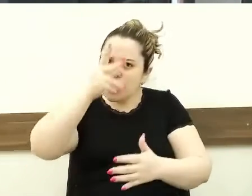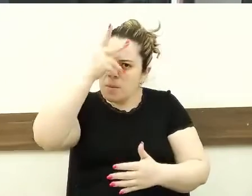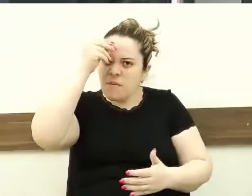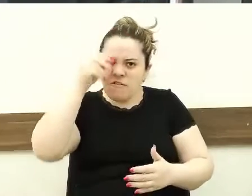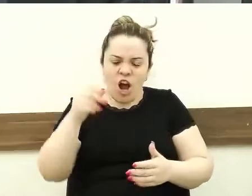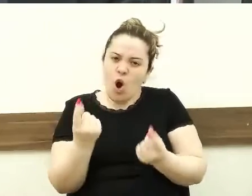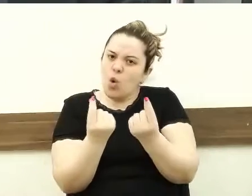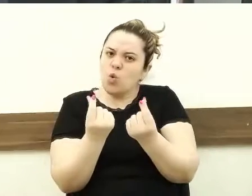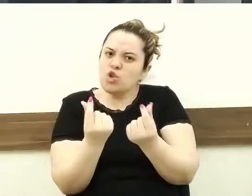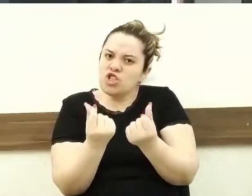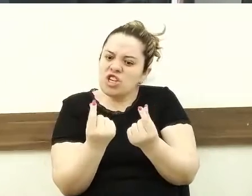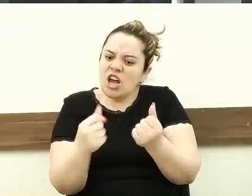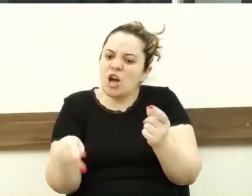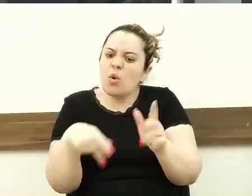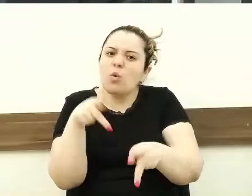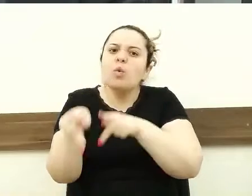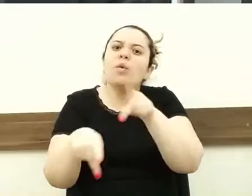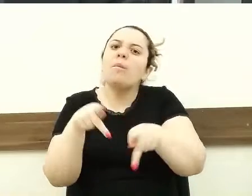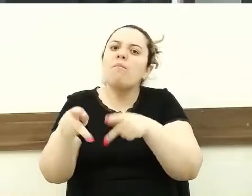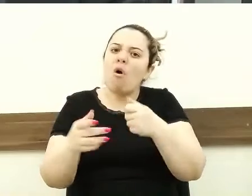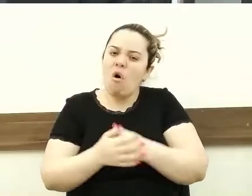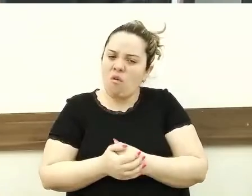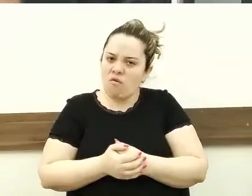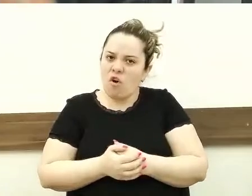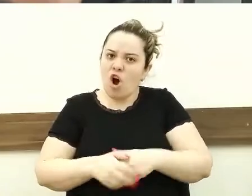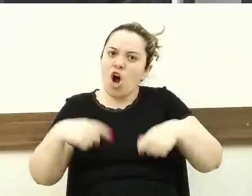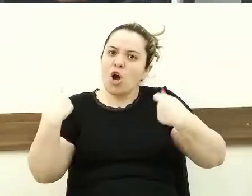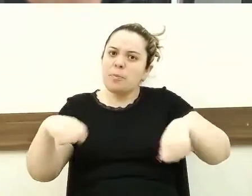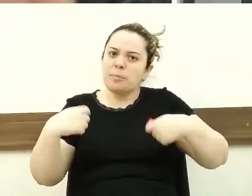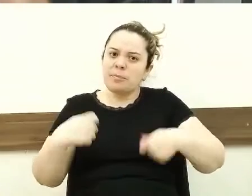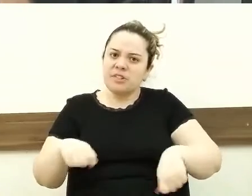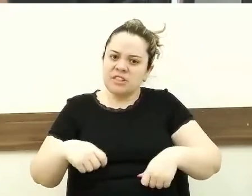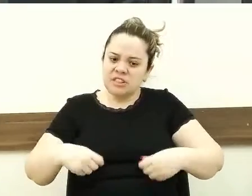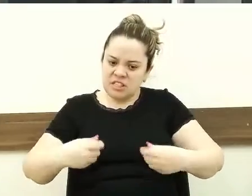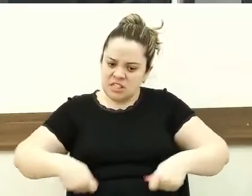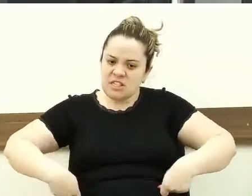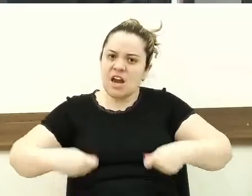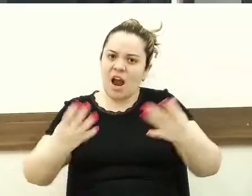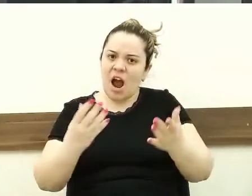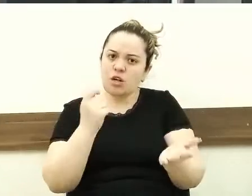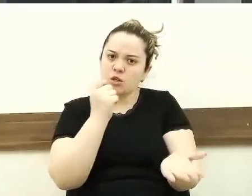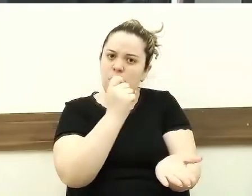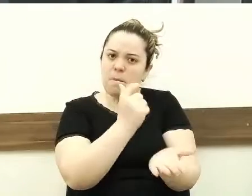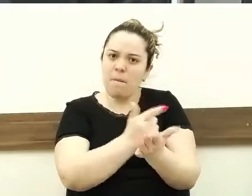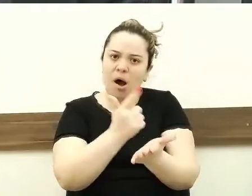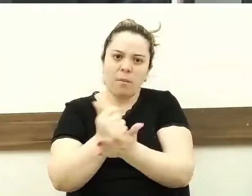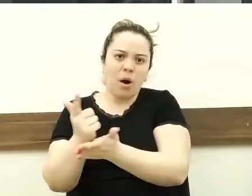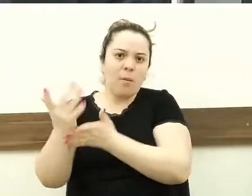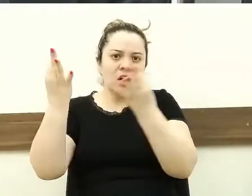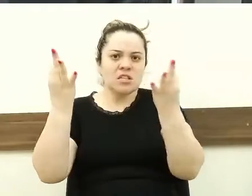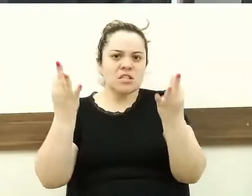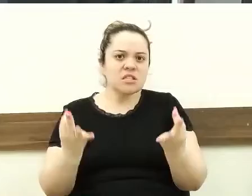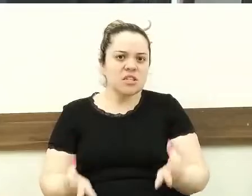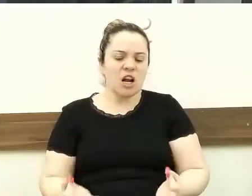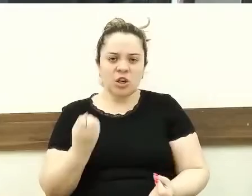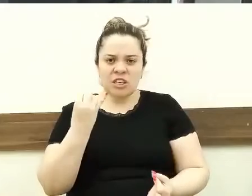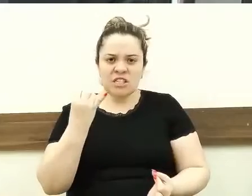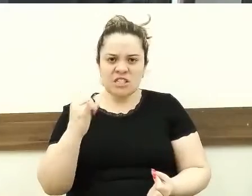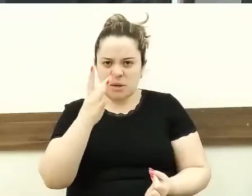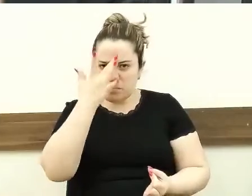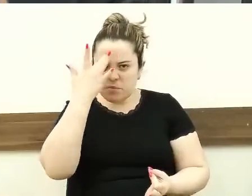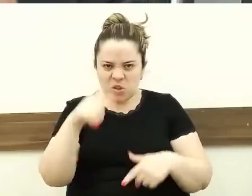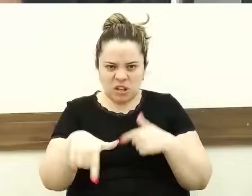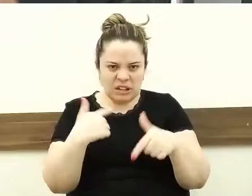gasto com qualidade. Se o servidor de qualquer empresa e não está fazendo um trabalho bem feito,